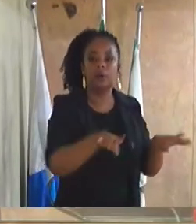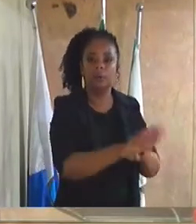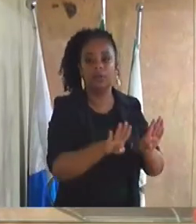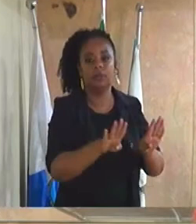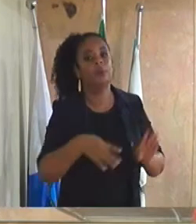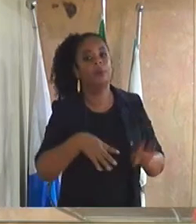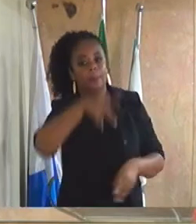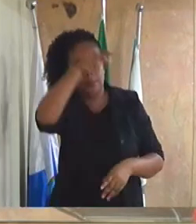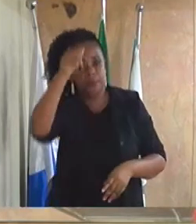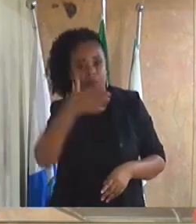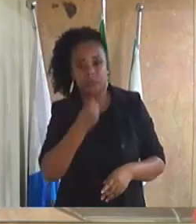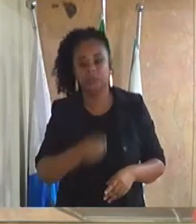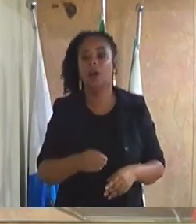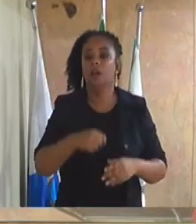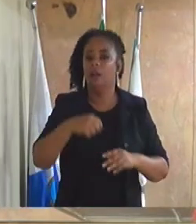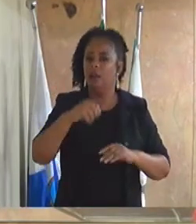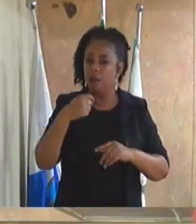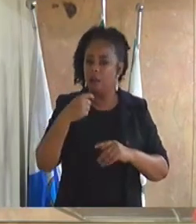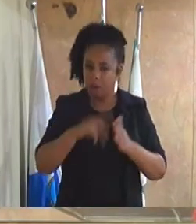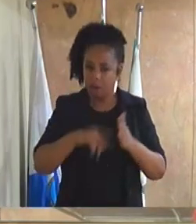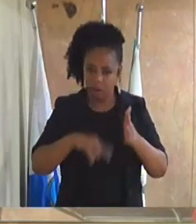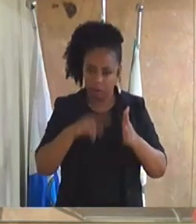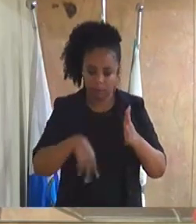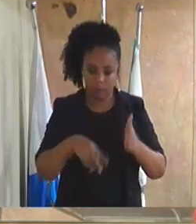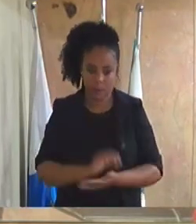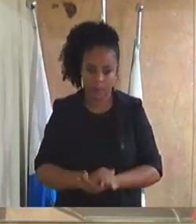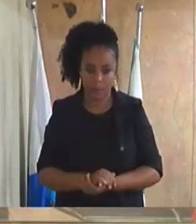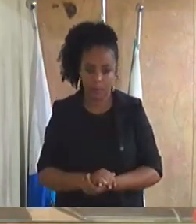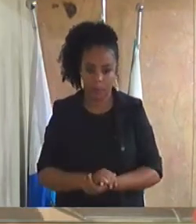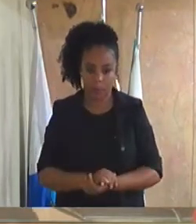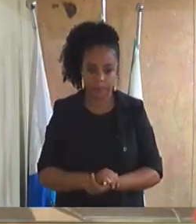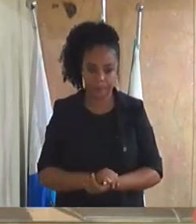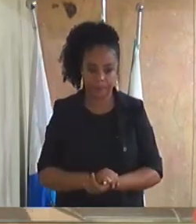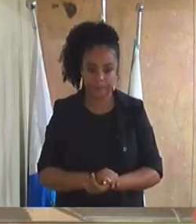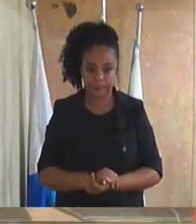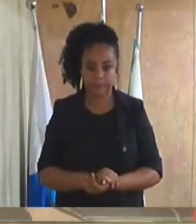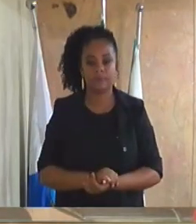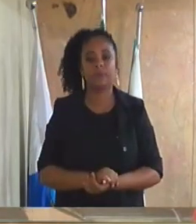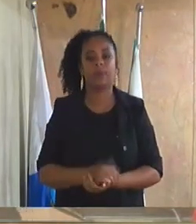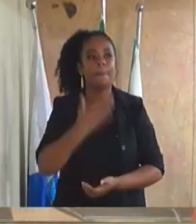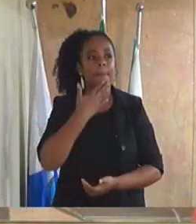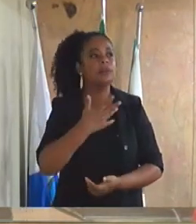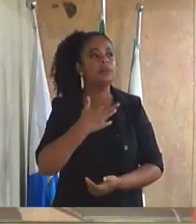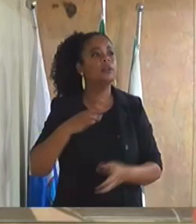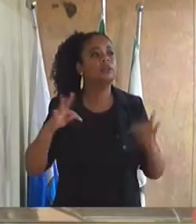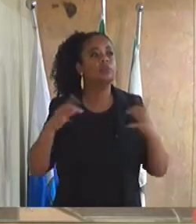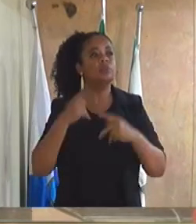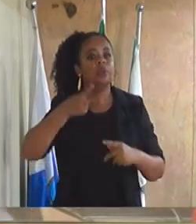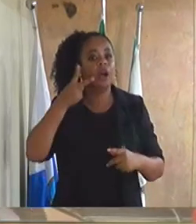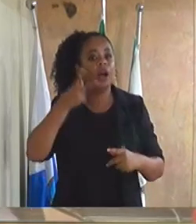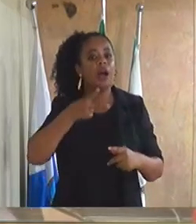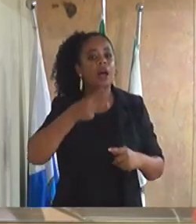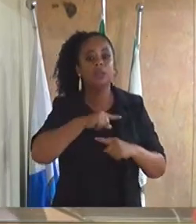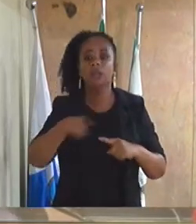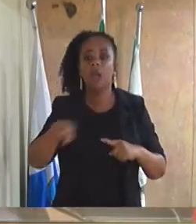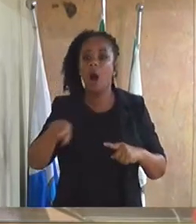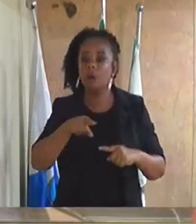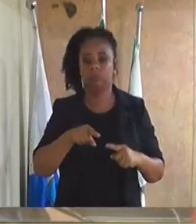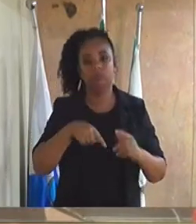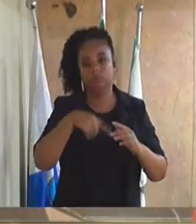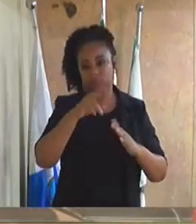fazer a leitura eu acho peço os nobres vereadores que não façam a leitura secretário